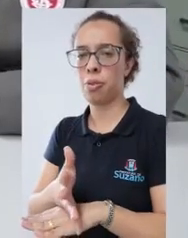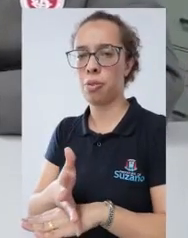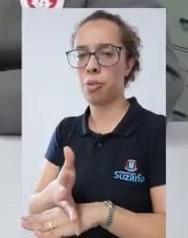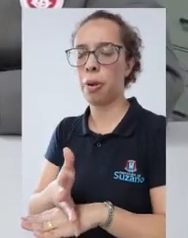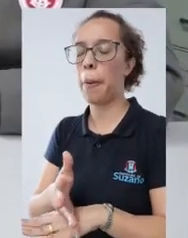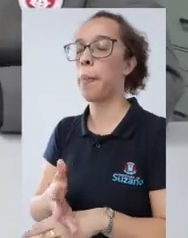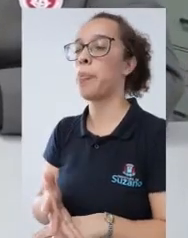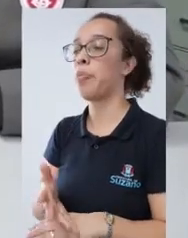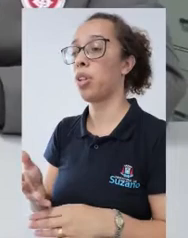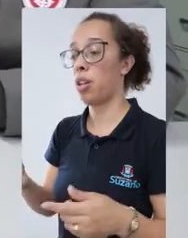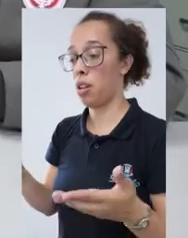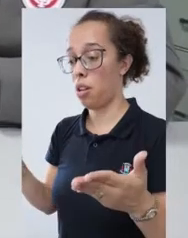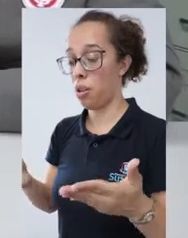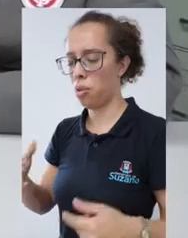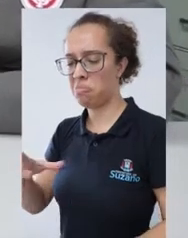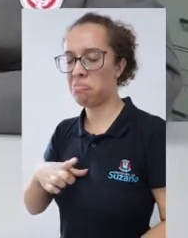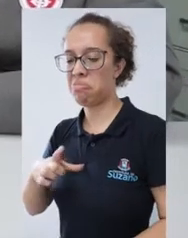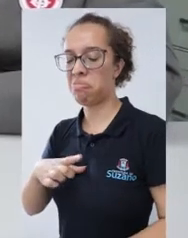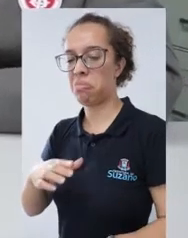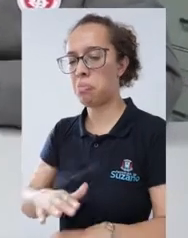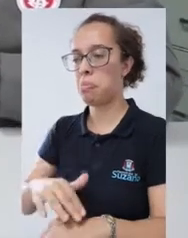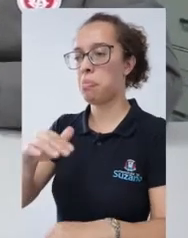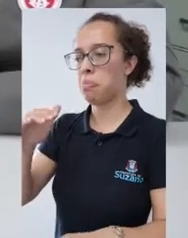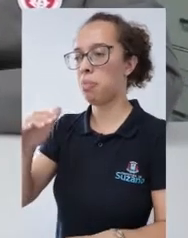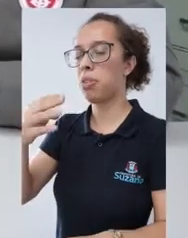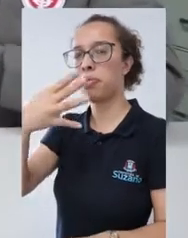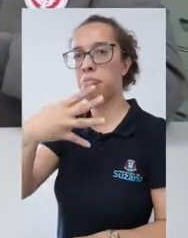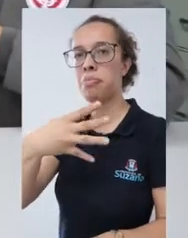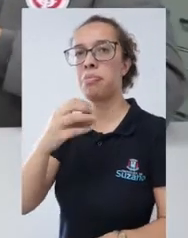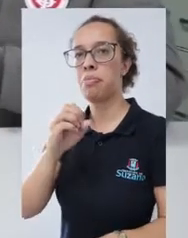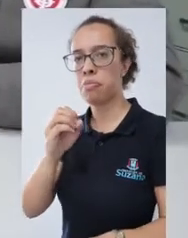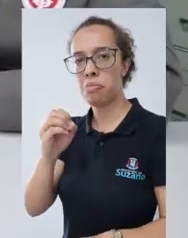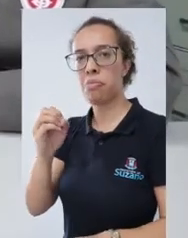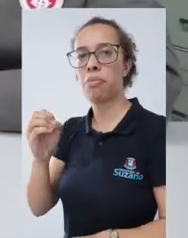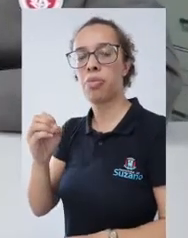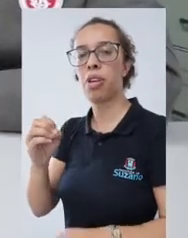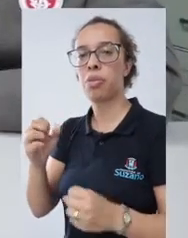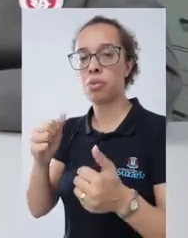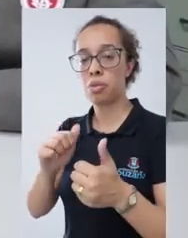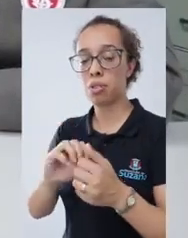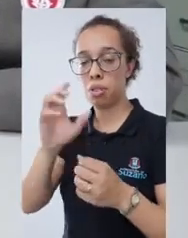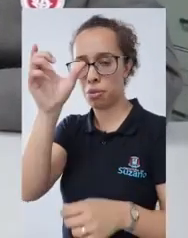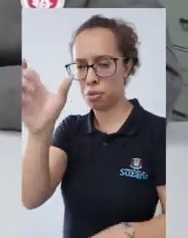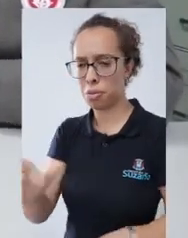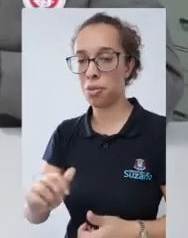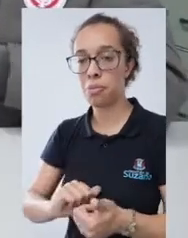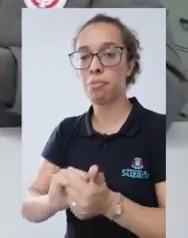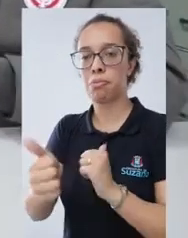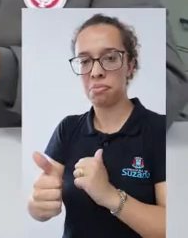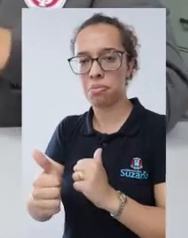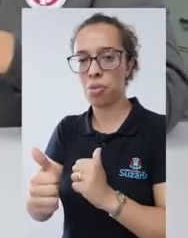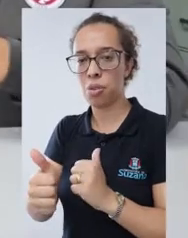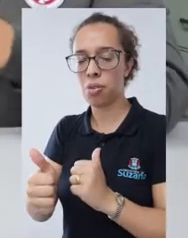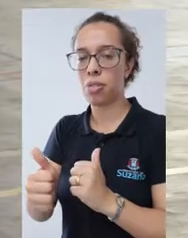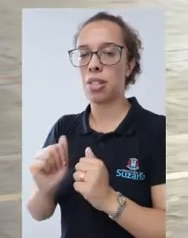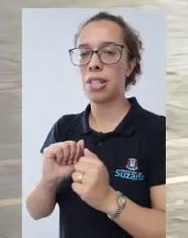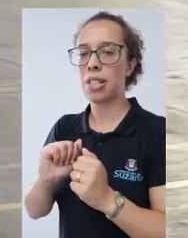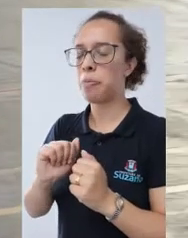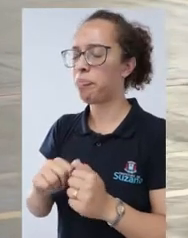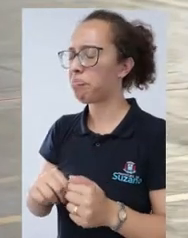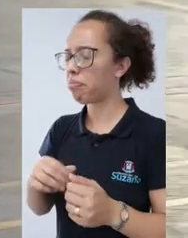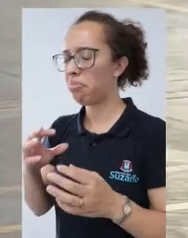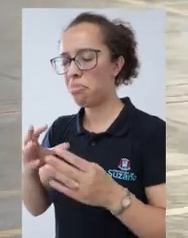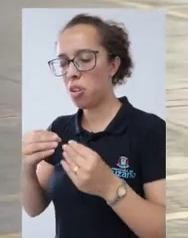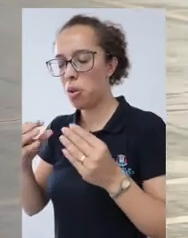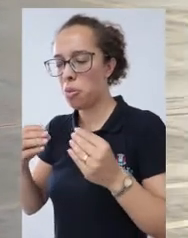Jogos Regionais e nós não tínhamos voltado ainda. E esse ano é a nossa volta com mais de 400 atletas já. Enfim, dando